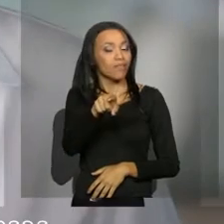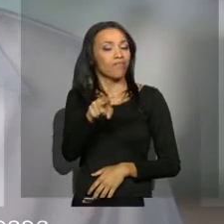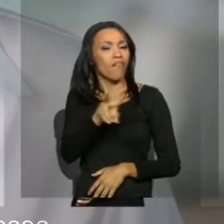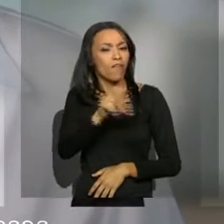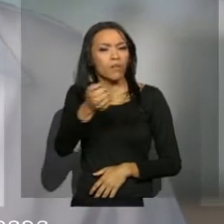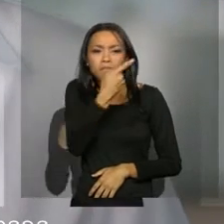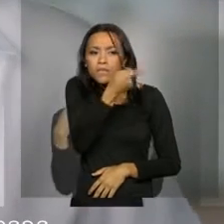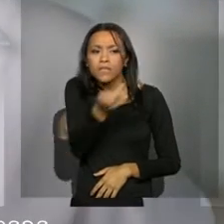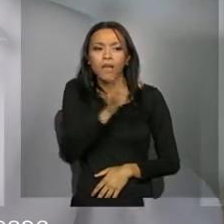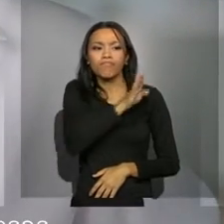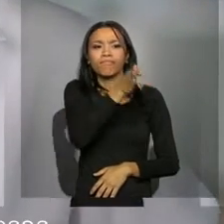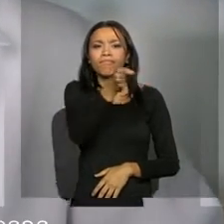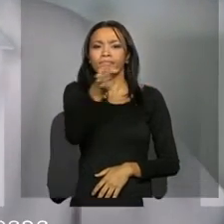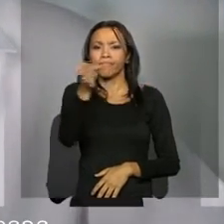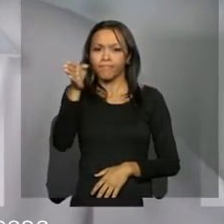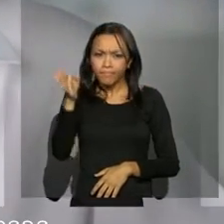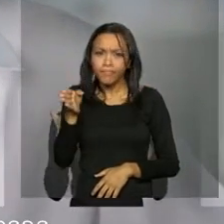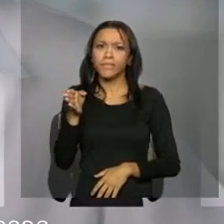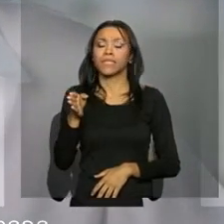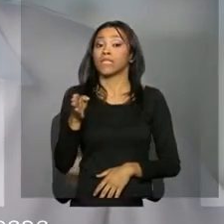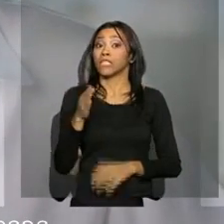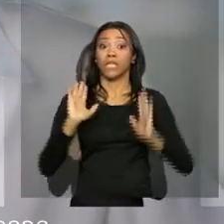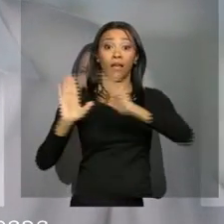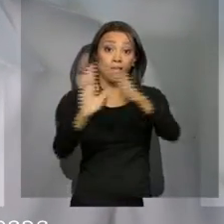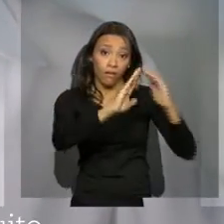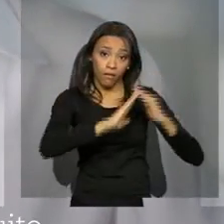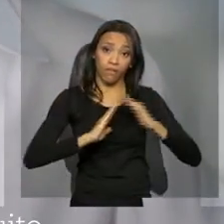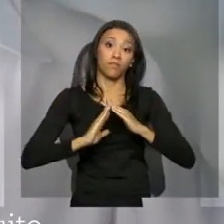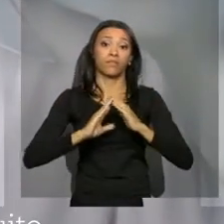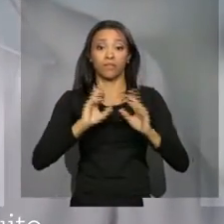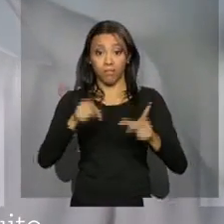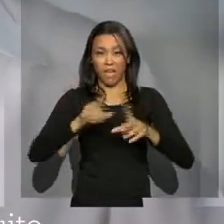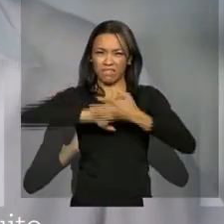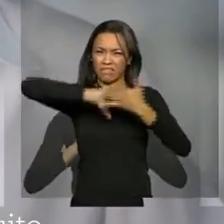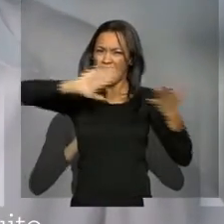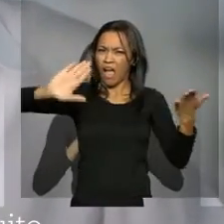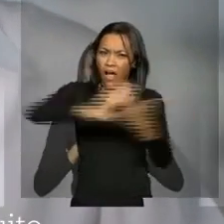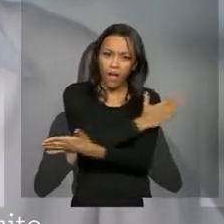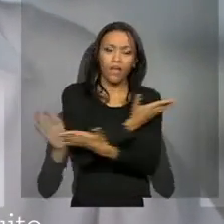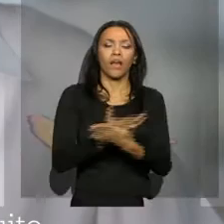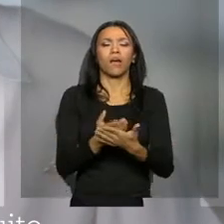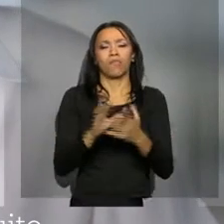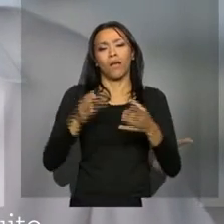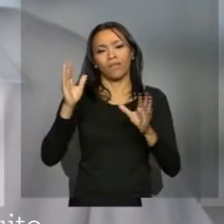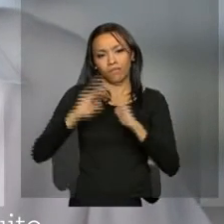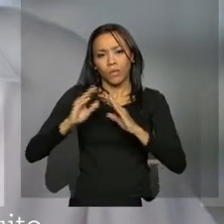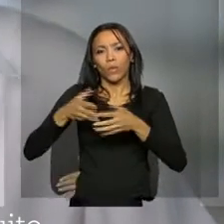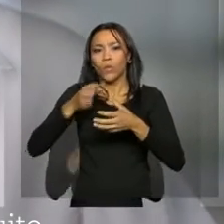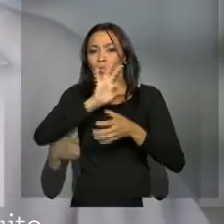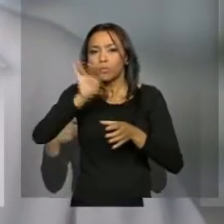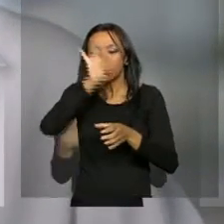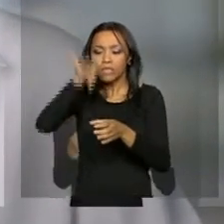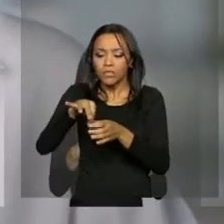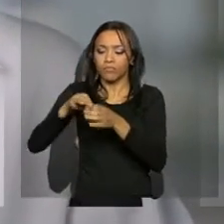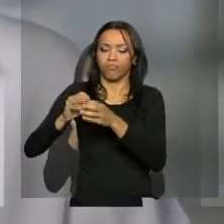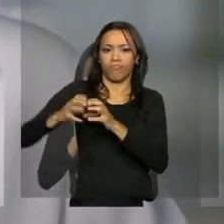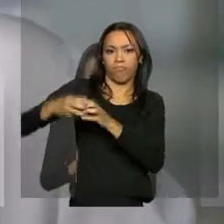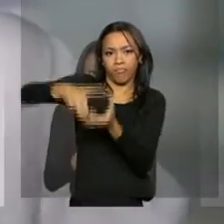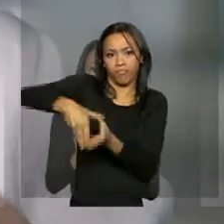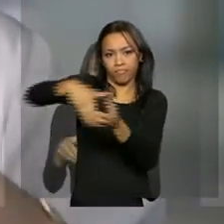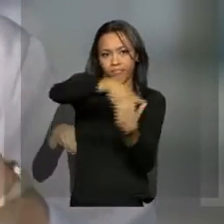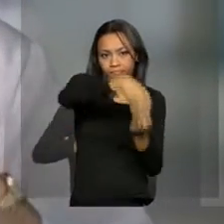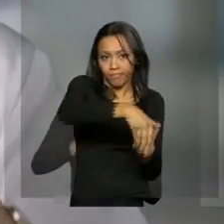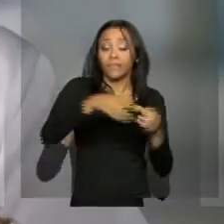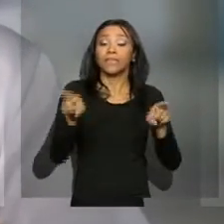vamos visitar o máximo possível de casas para destruir os criadouros do mosquito. Vamos também